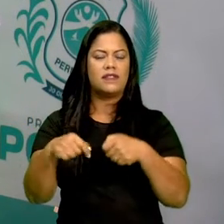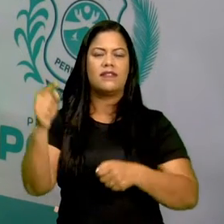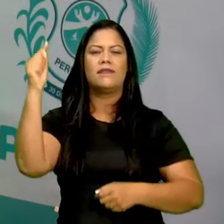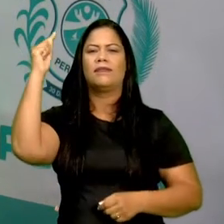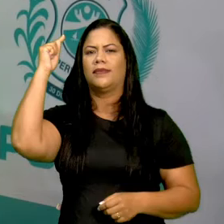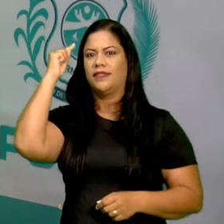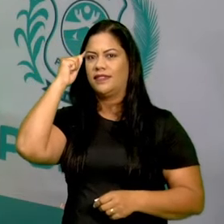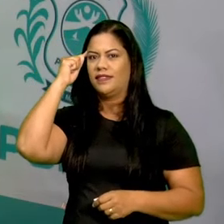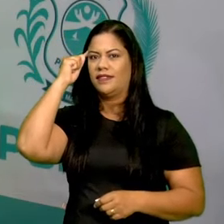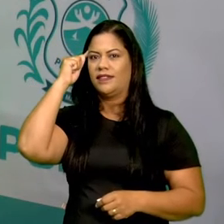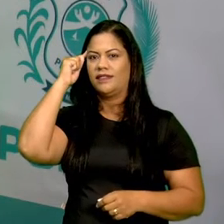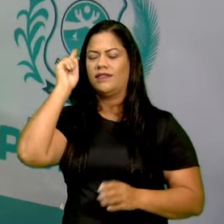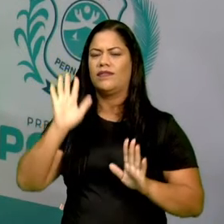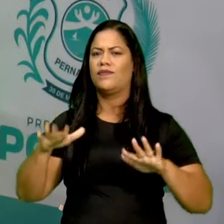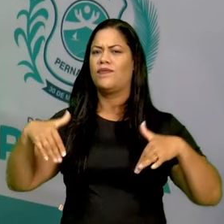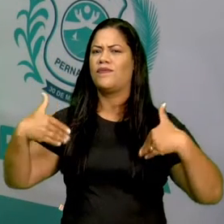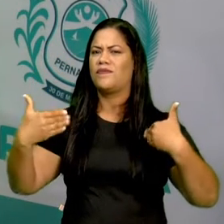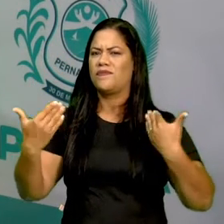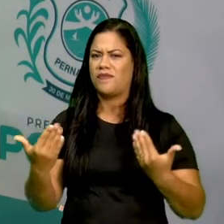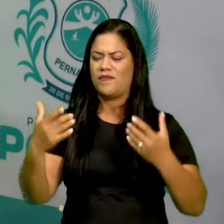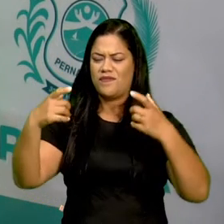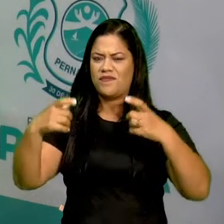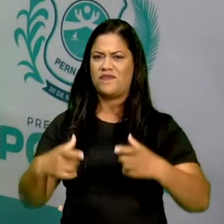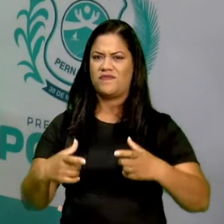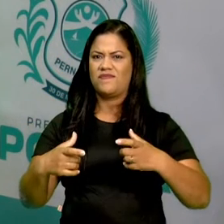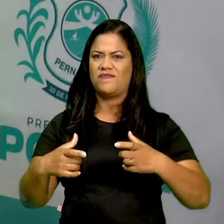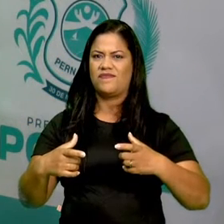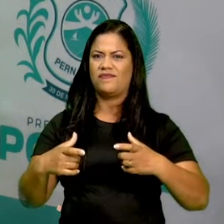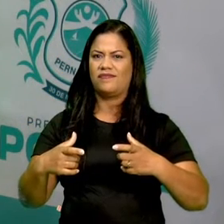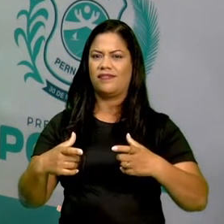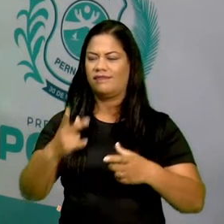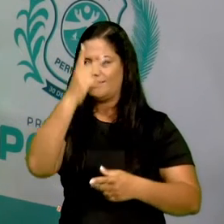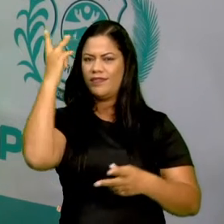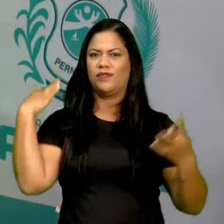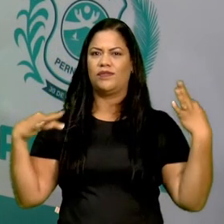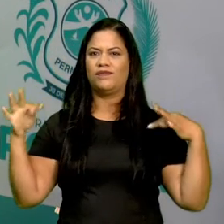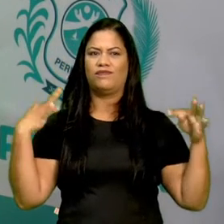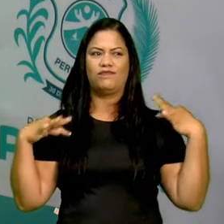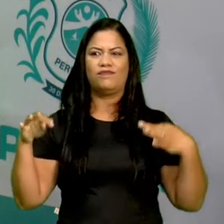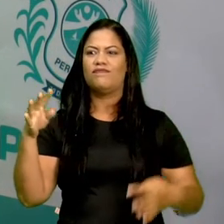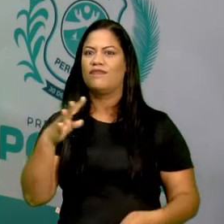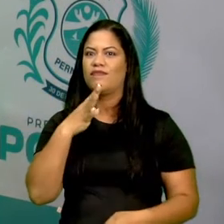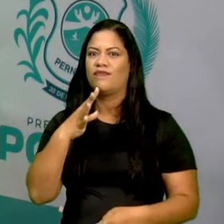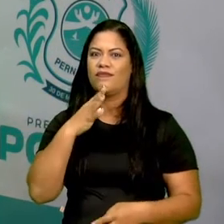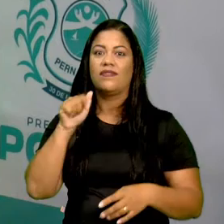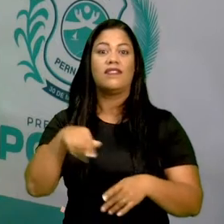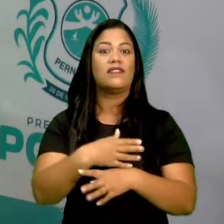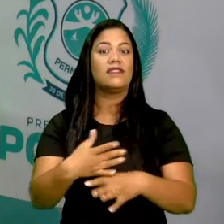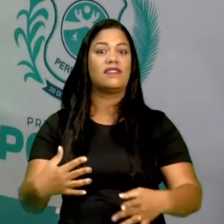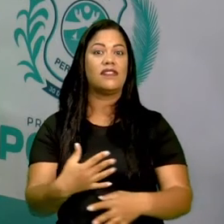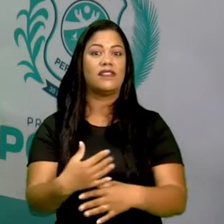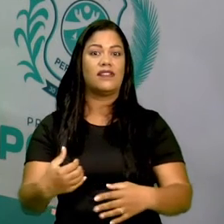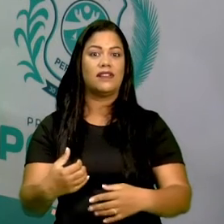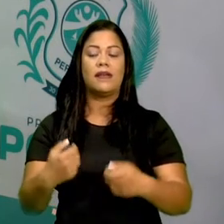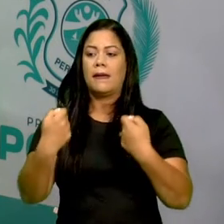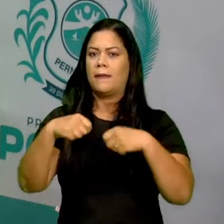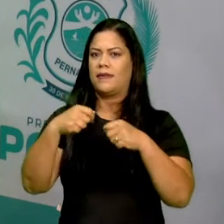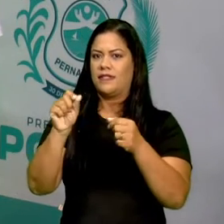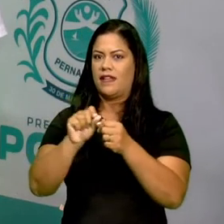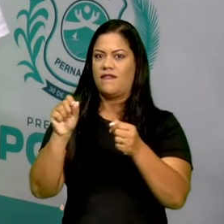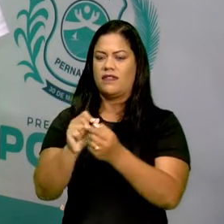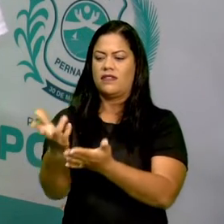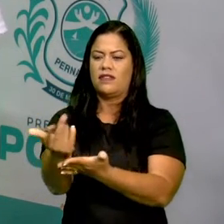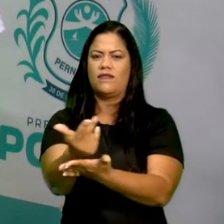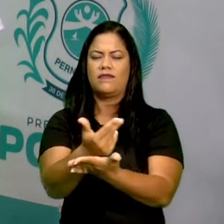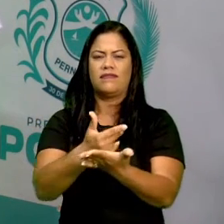pensar aí quais são os pontos turísticos de Hipojuca. E vocês precisam fazer um desenho